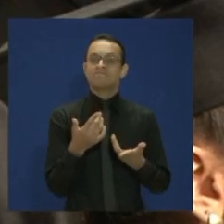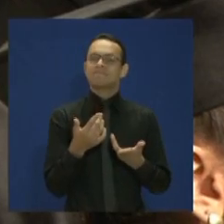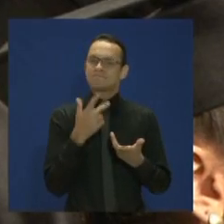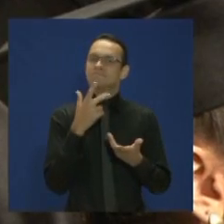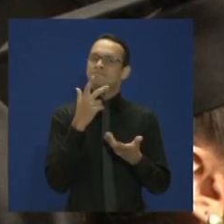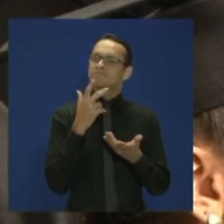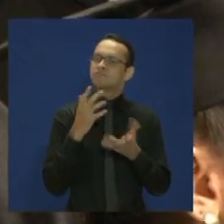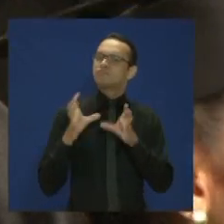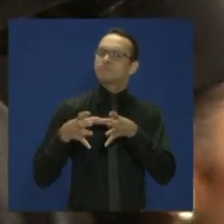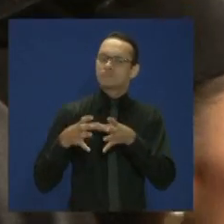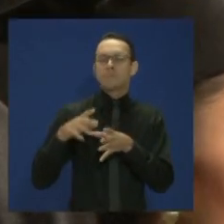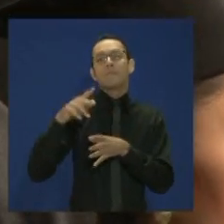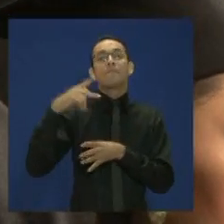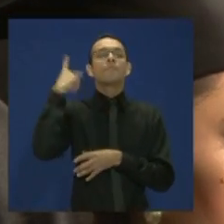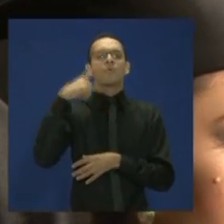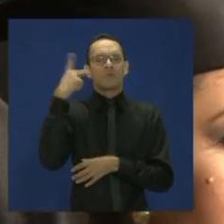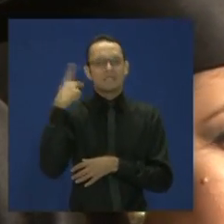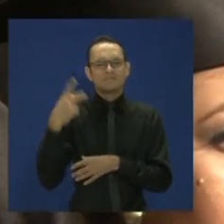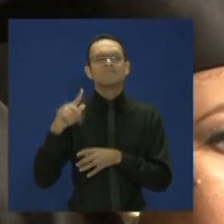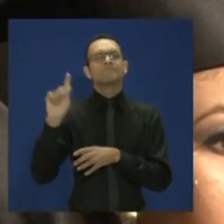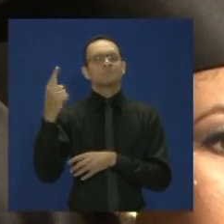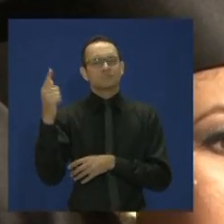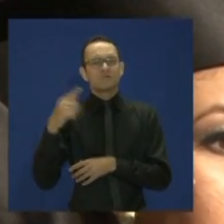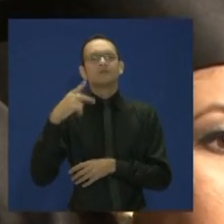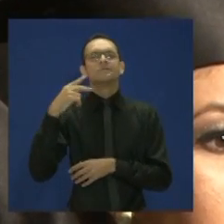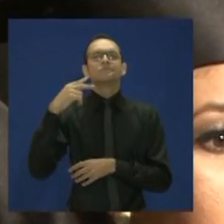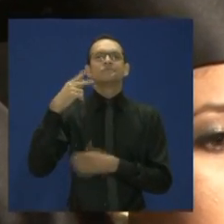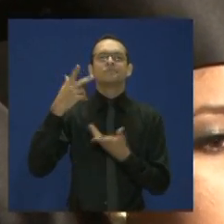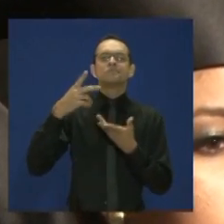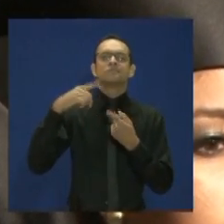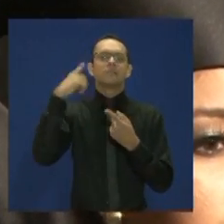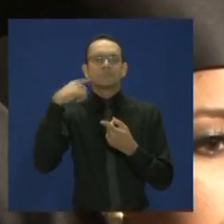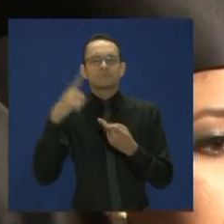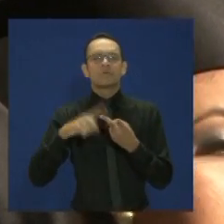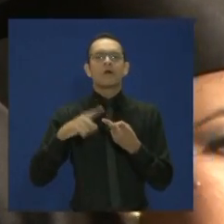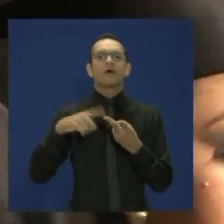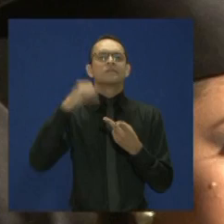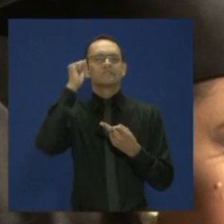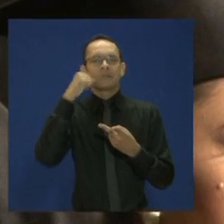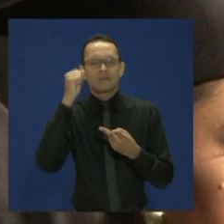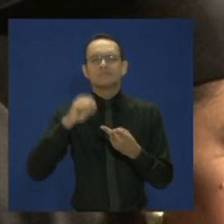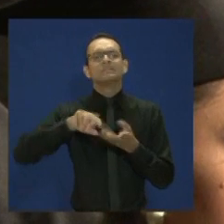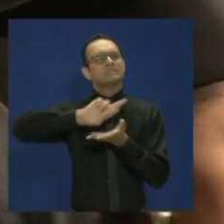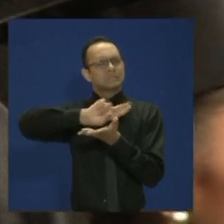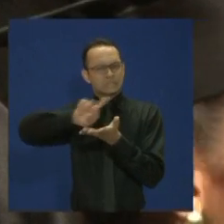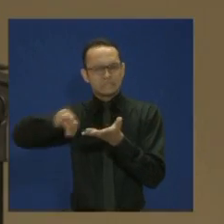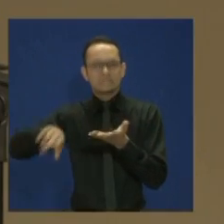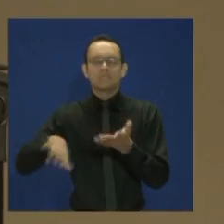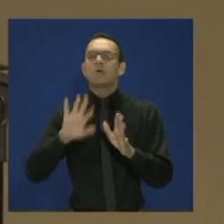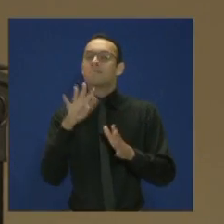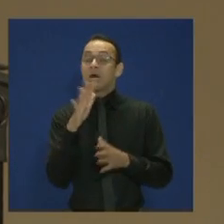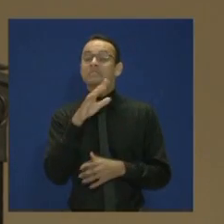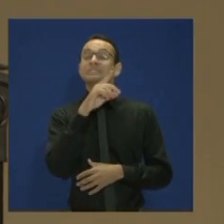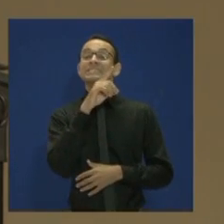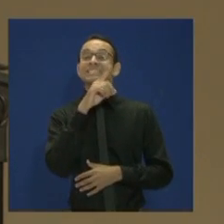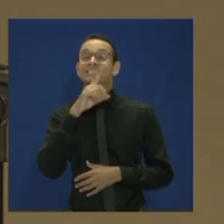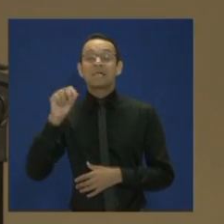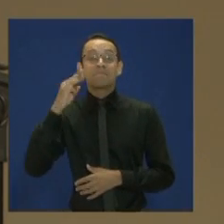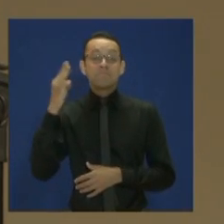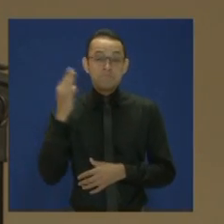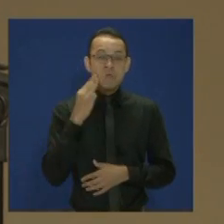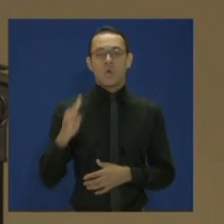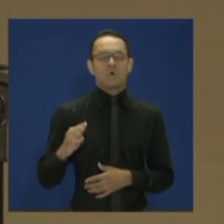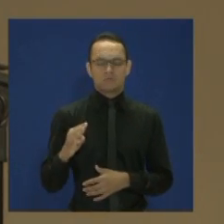a bancada de parlamentares goianos, deputados, senadores, destinou para essa obra 100 milhões de reais, que é o